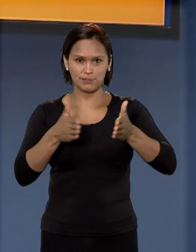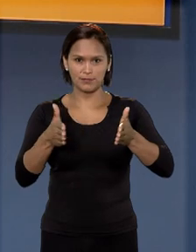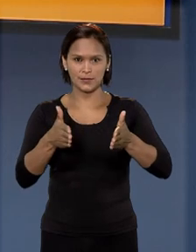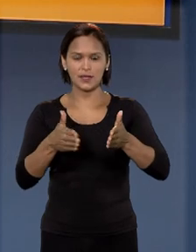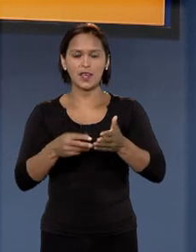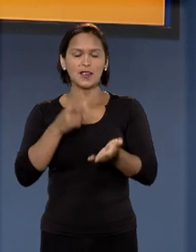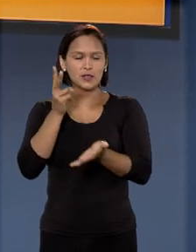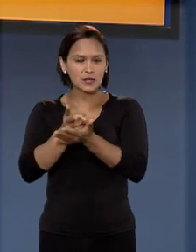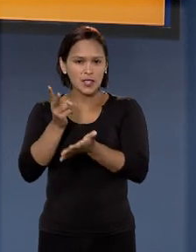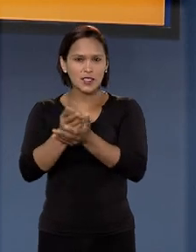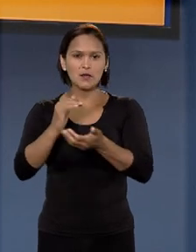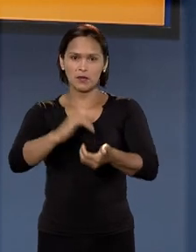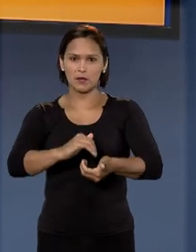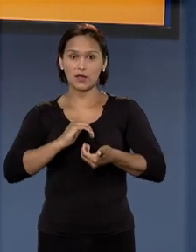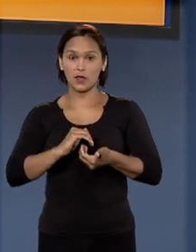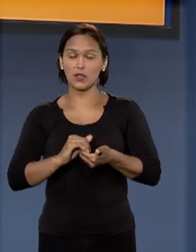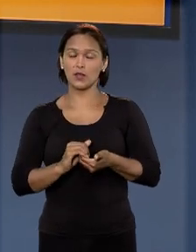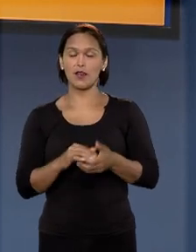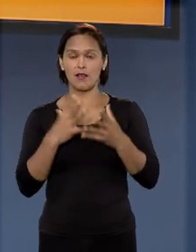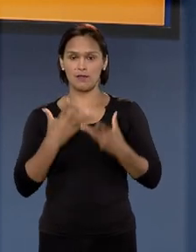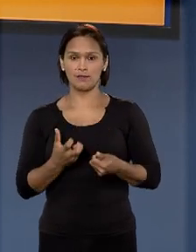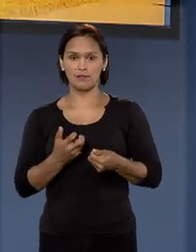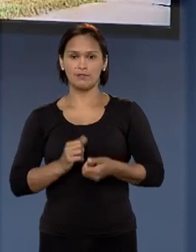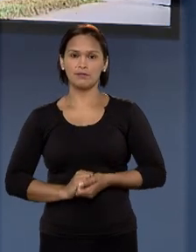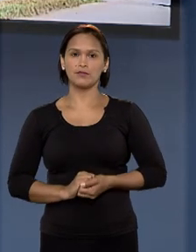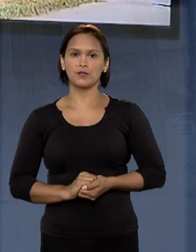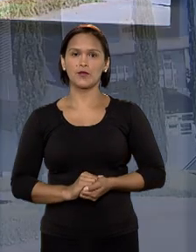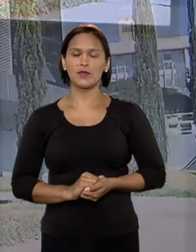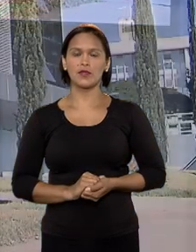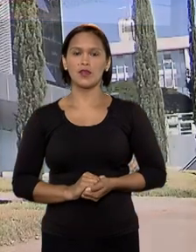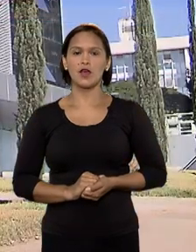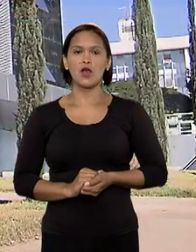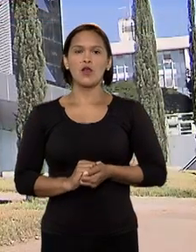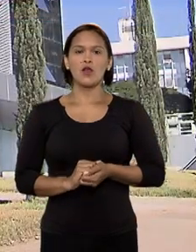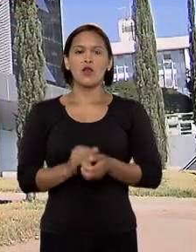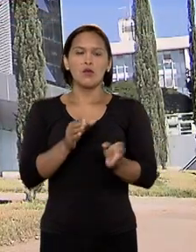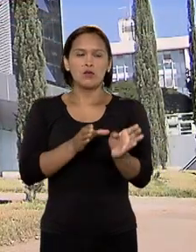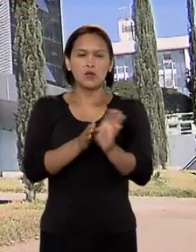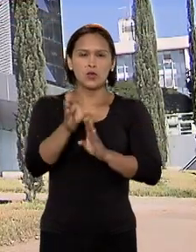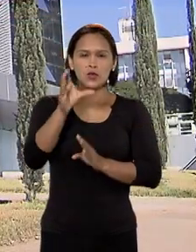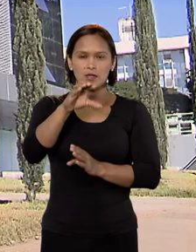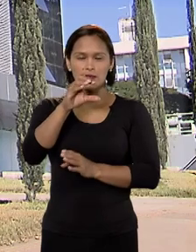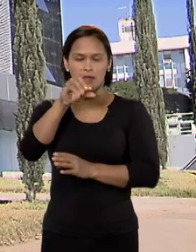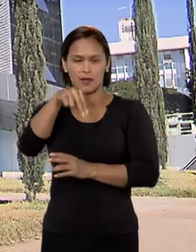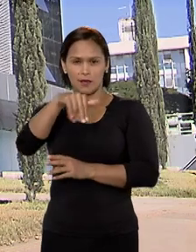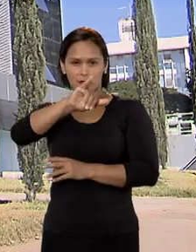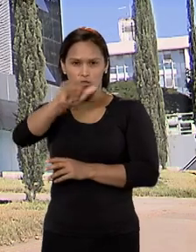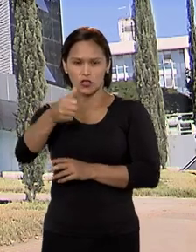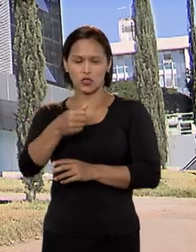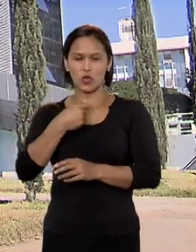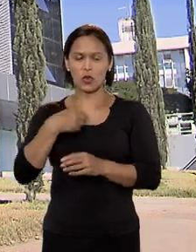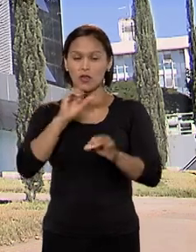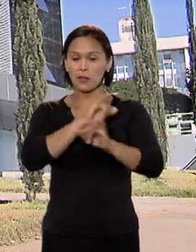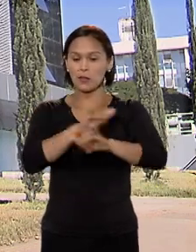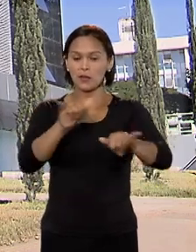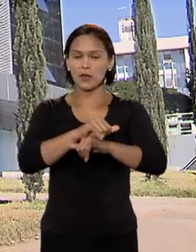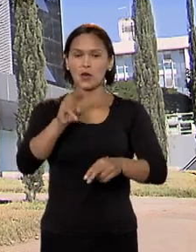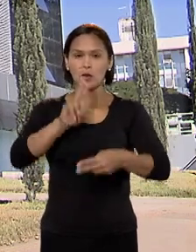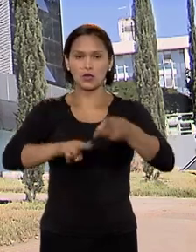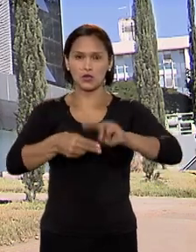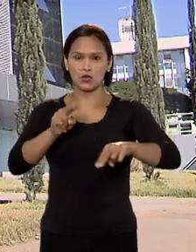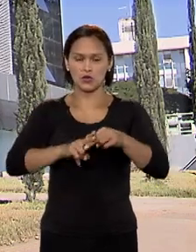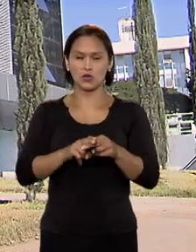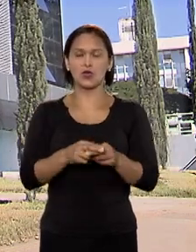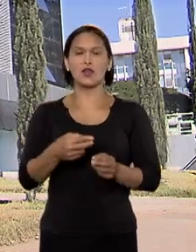que está sendo seguido pela corte. Vamos ver? O Conselho Nacional de Justiça publicou em junho a resolução